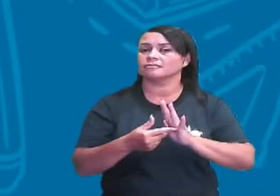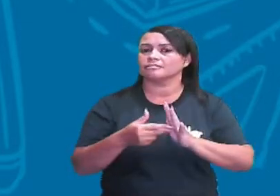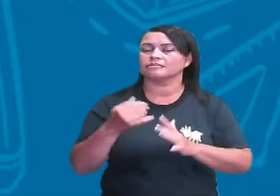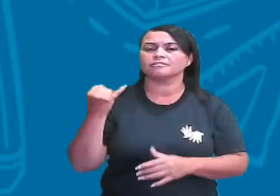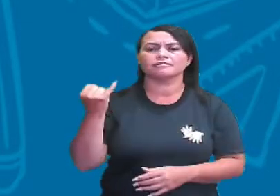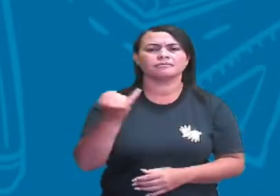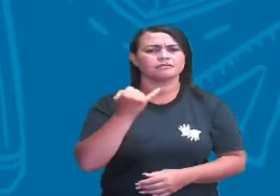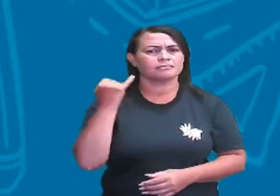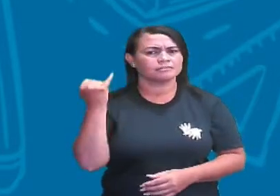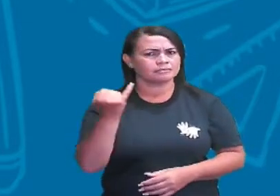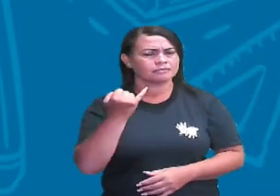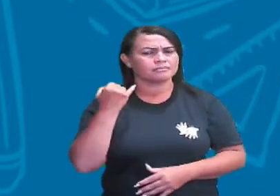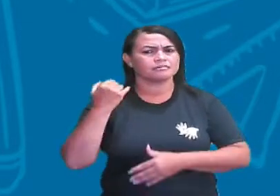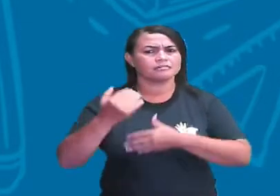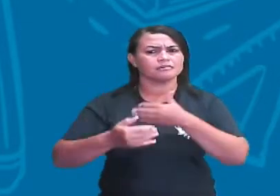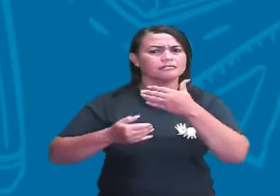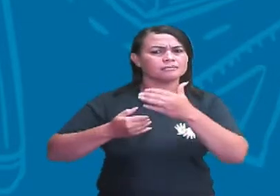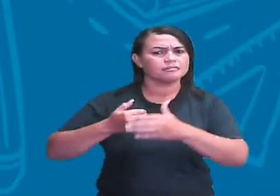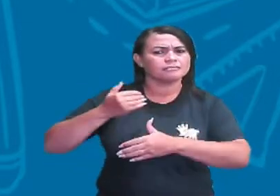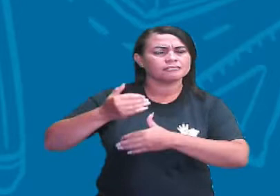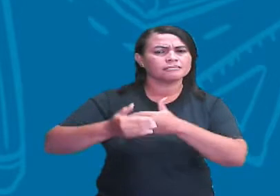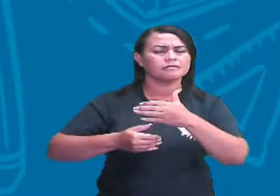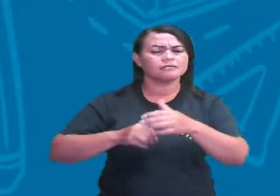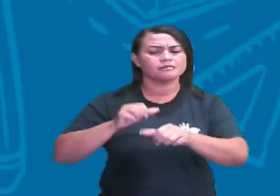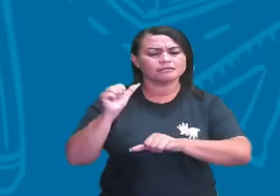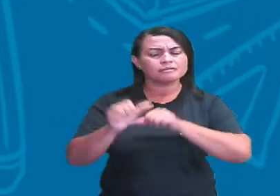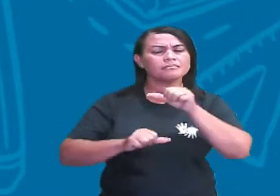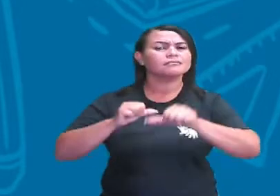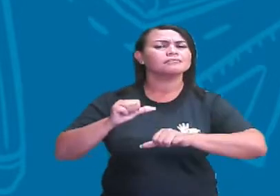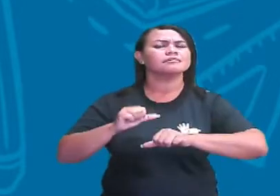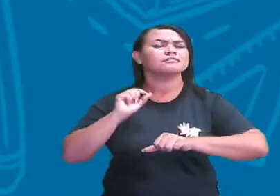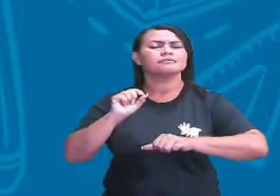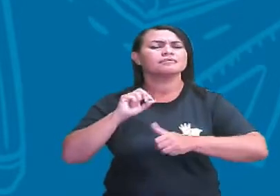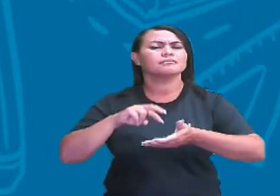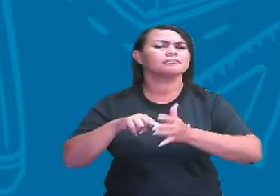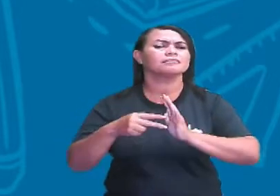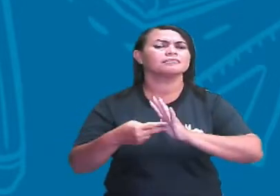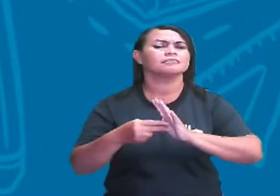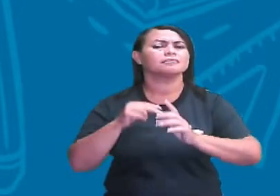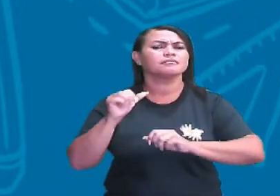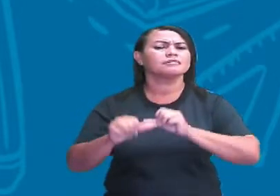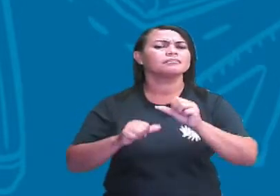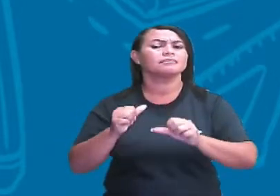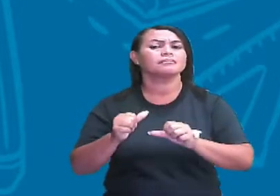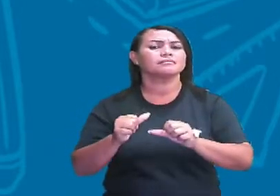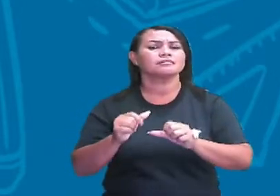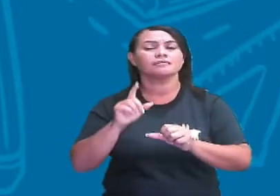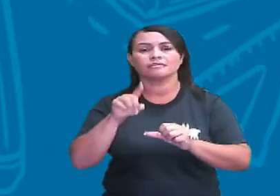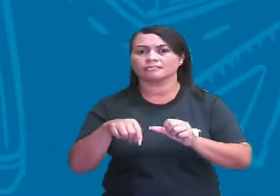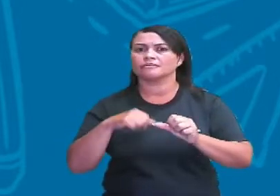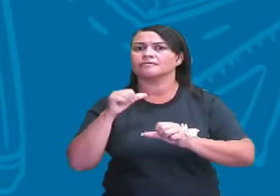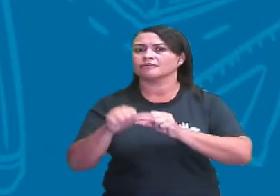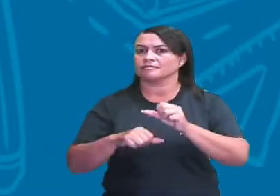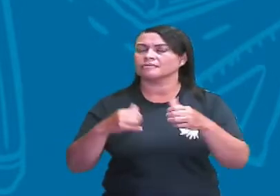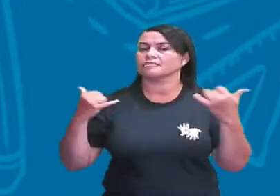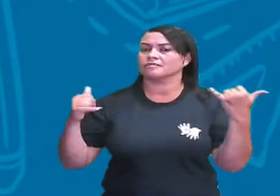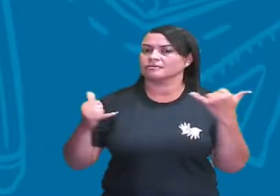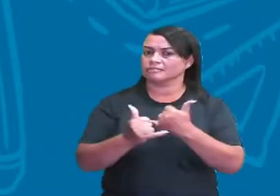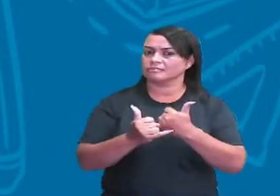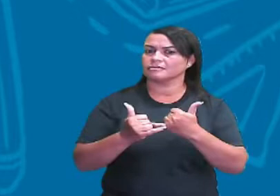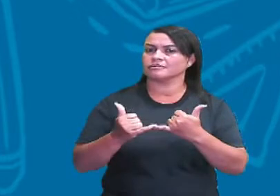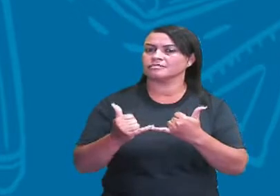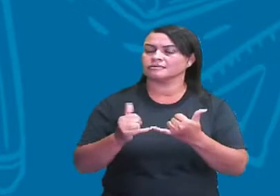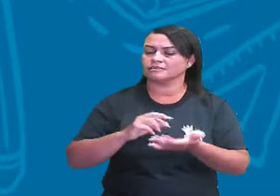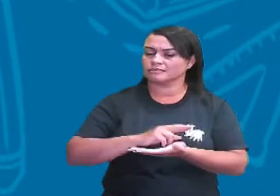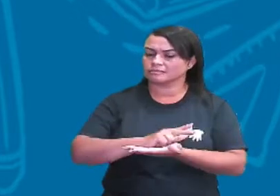importante processo de troca. E o que seria essa troca, professor? Seria uma troca de energia entre